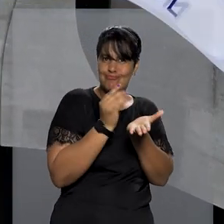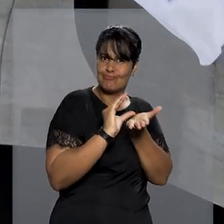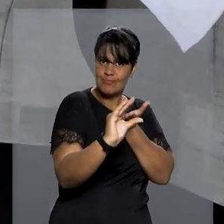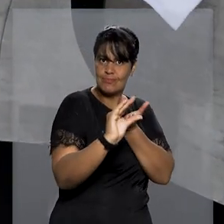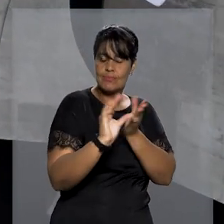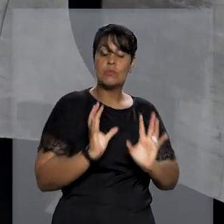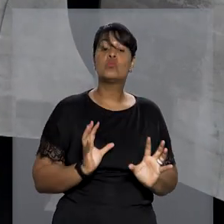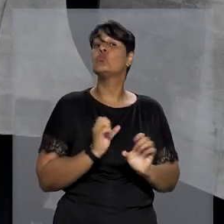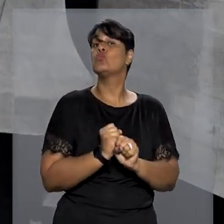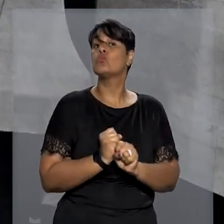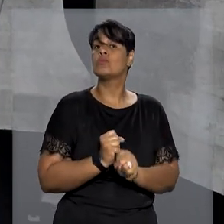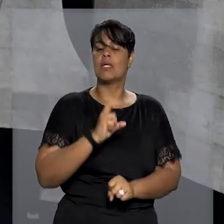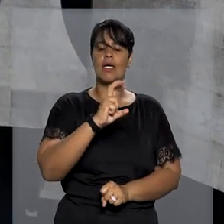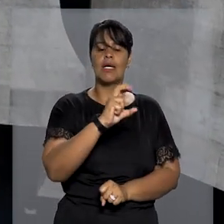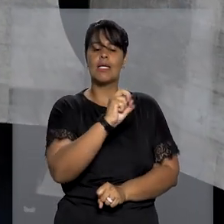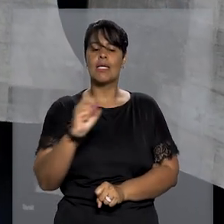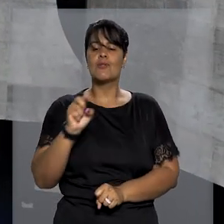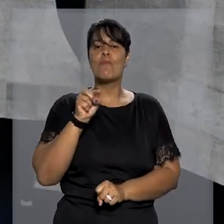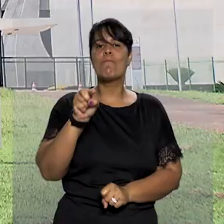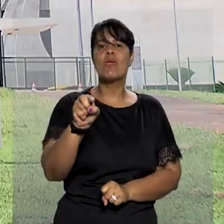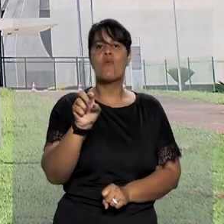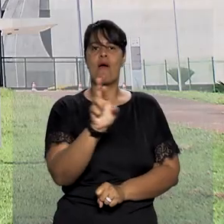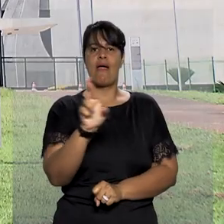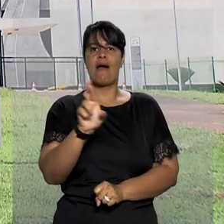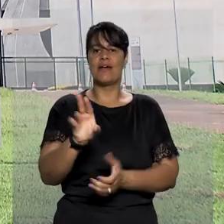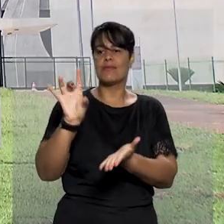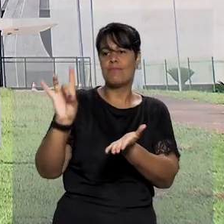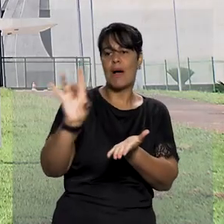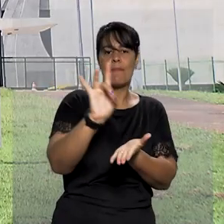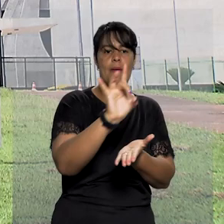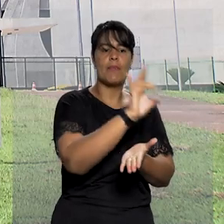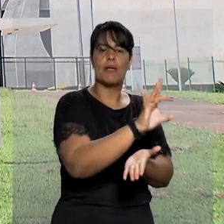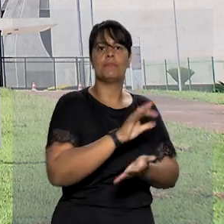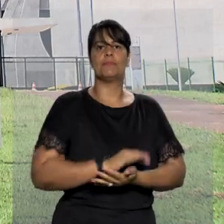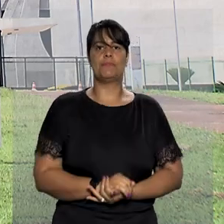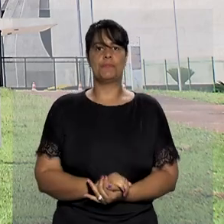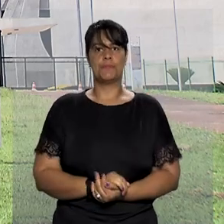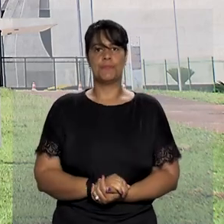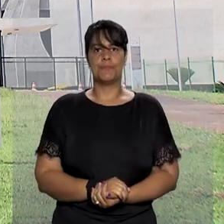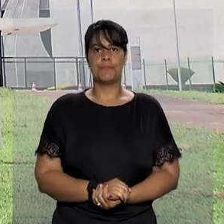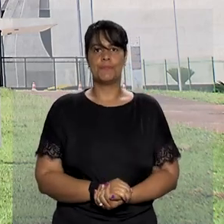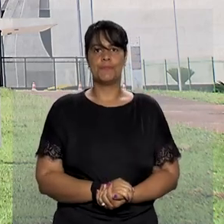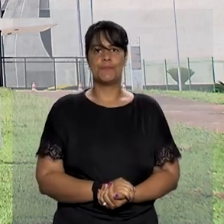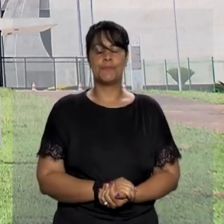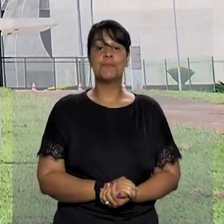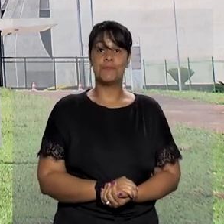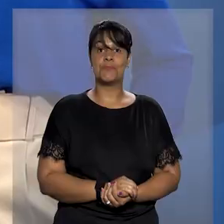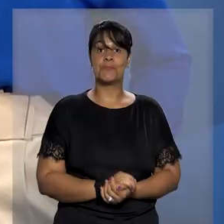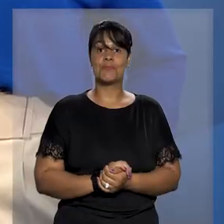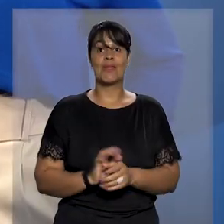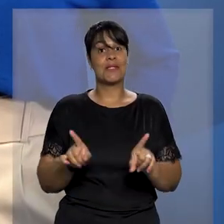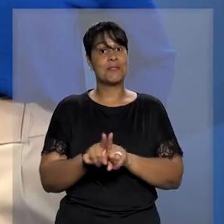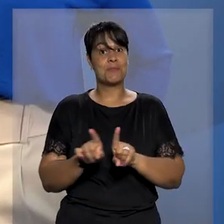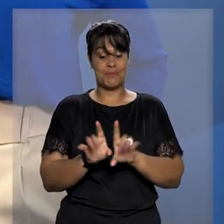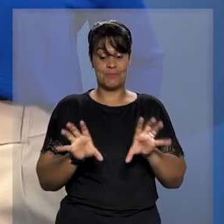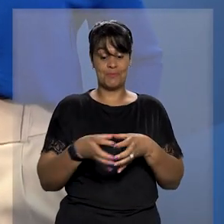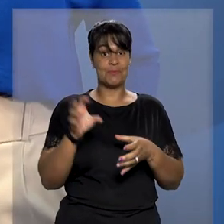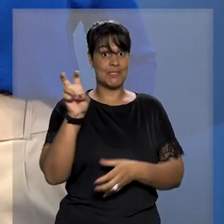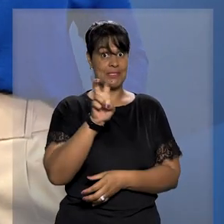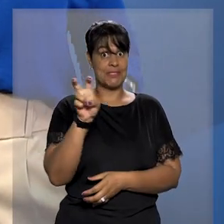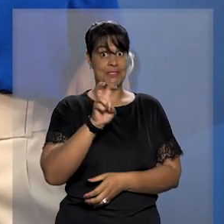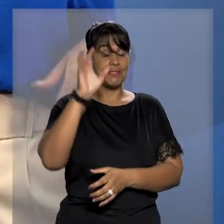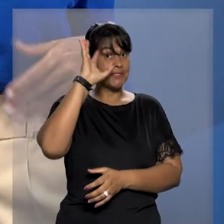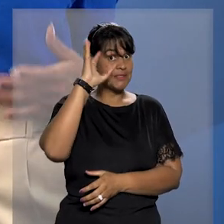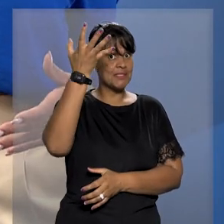o colegiado fixou em R$ 500 mil a indenização para cada uma das autoras. E a quinta turma